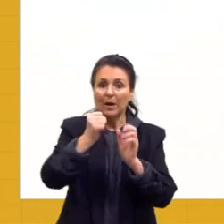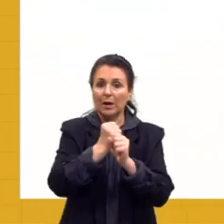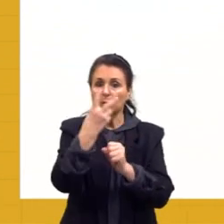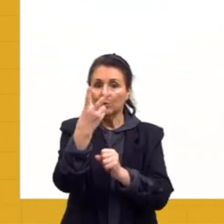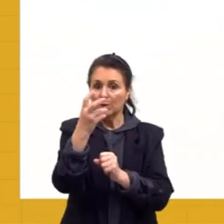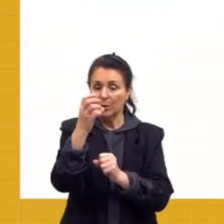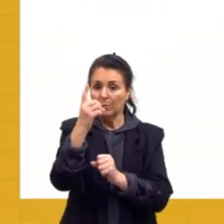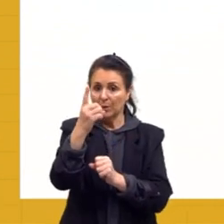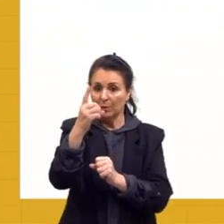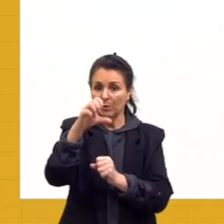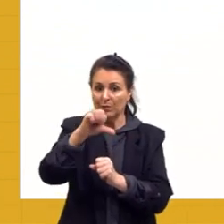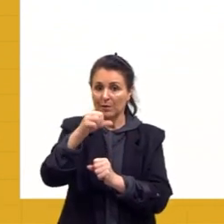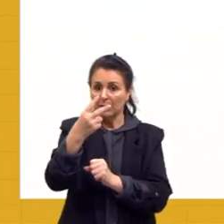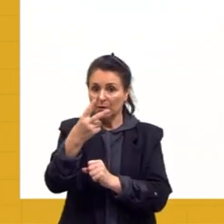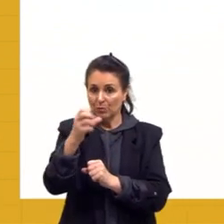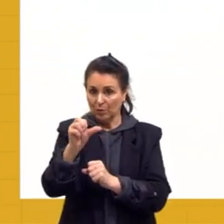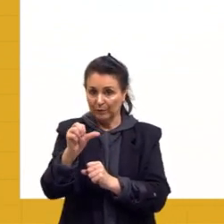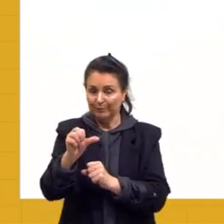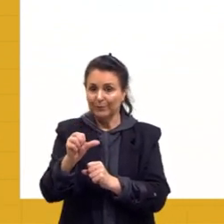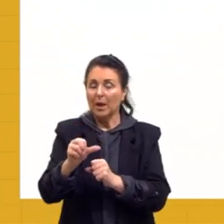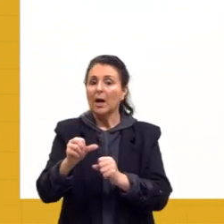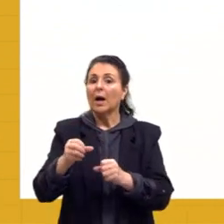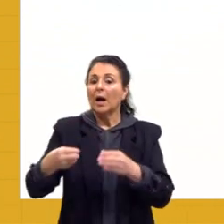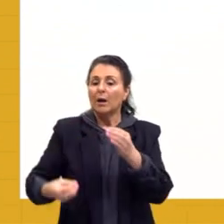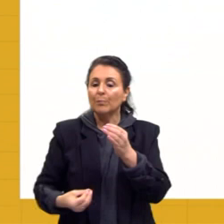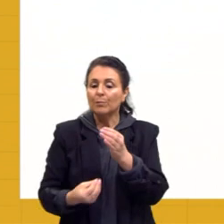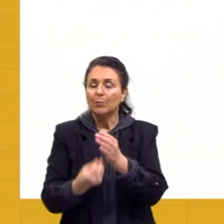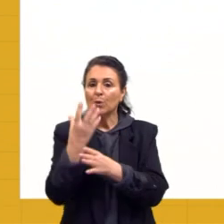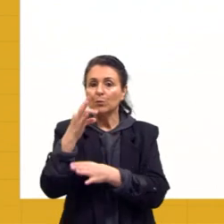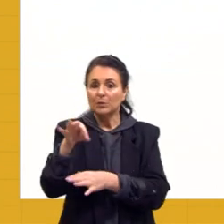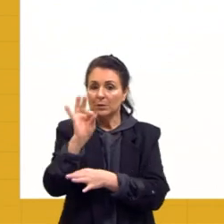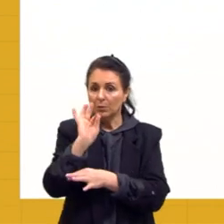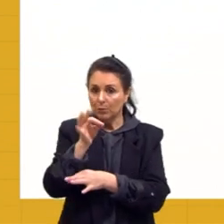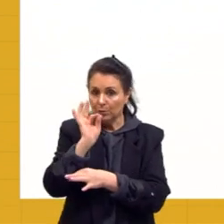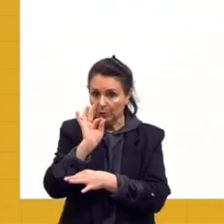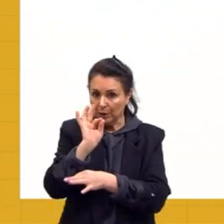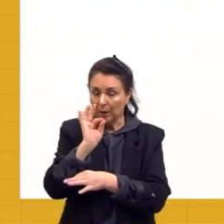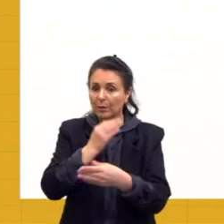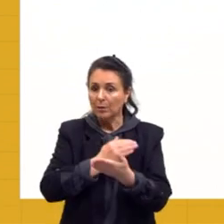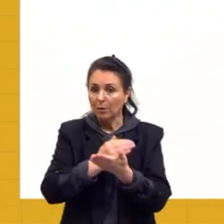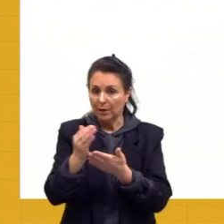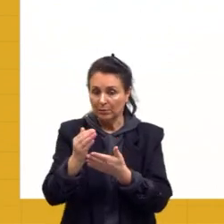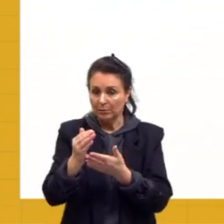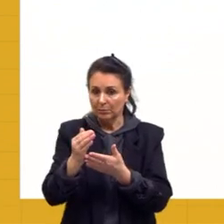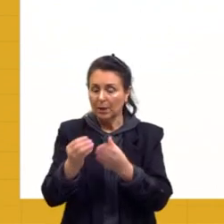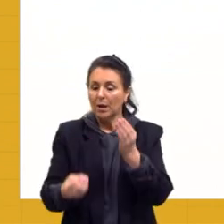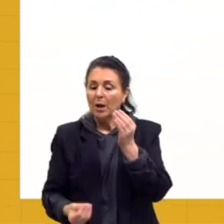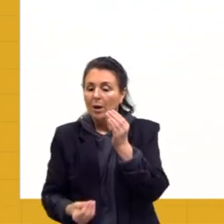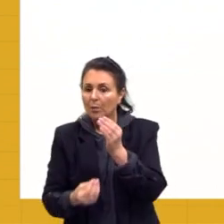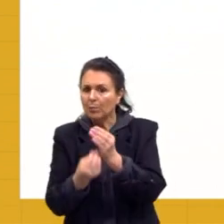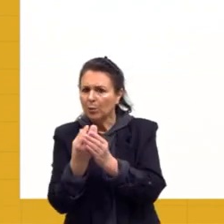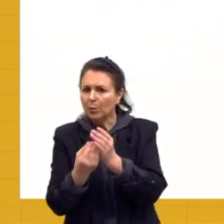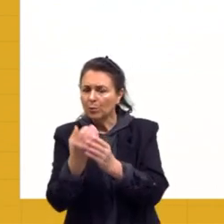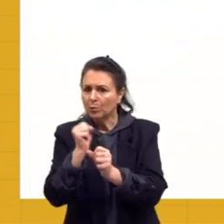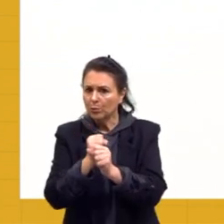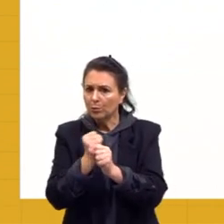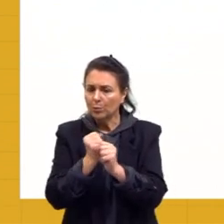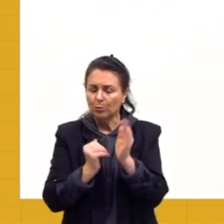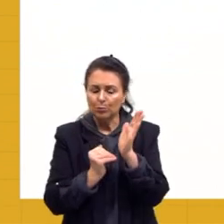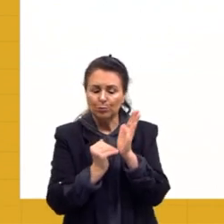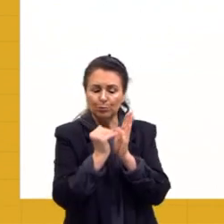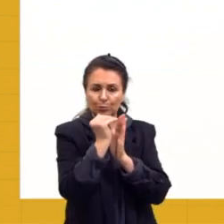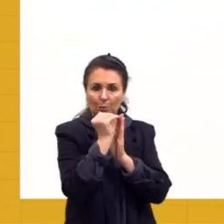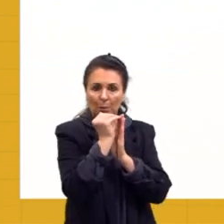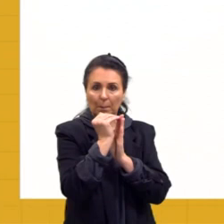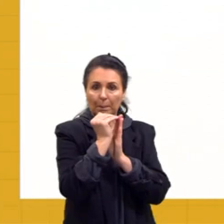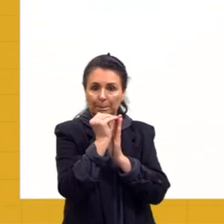a situação da economia cafeira se apresenta como se segue. A produção que se encontrava em altos níveis teria